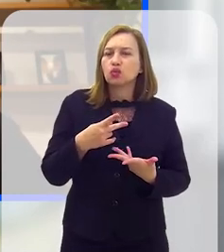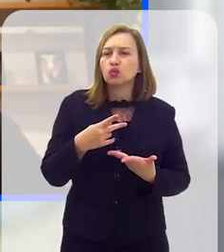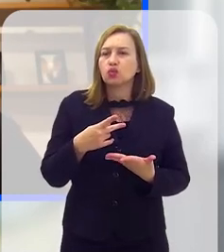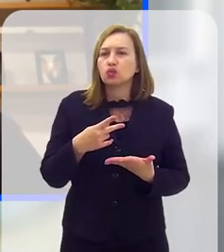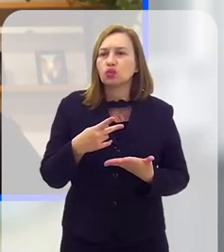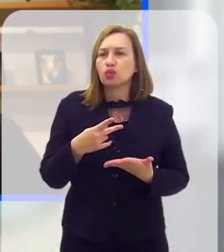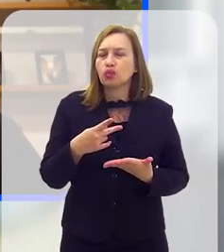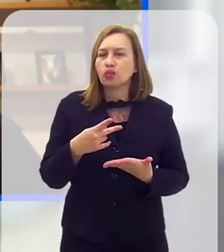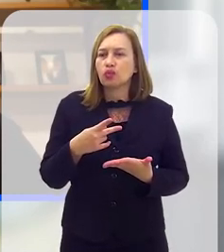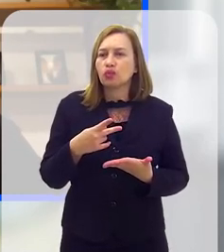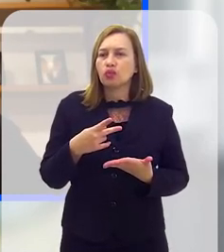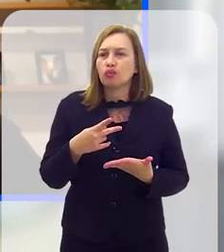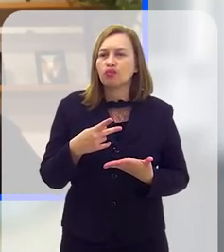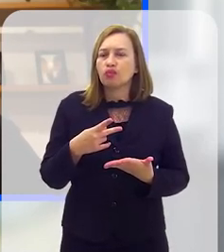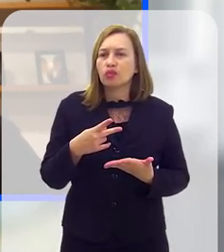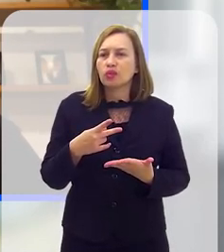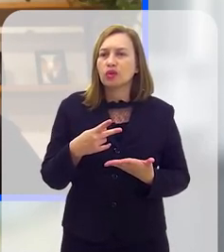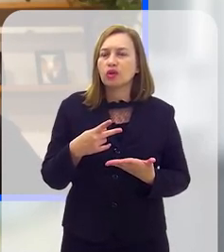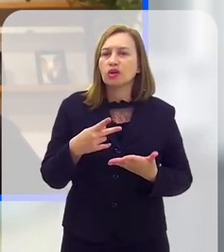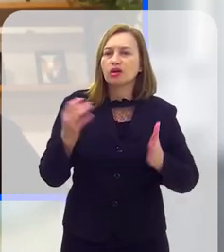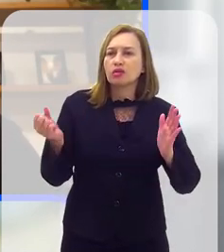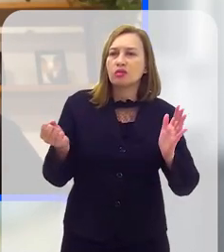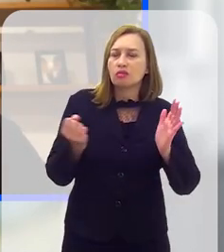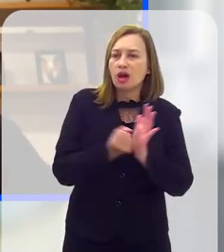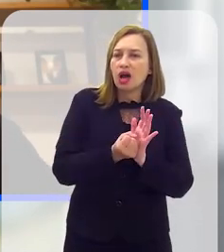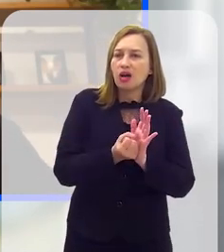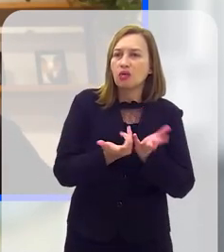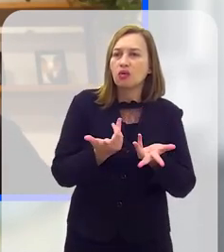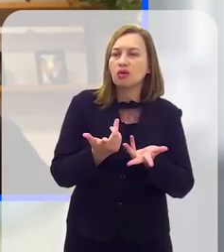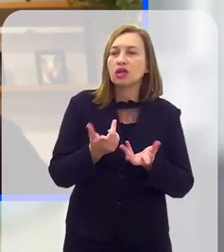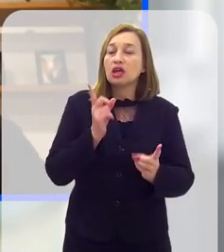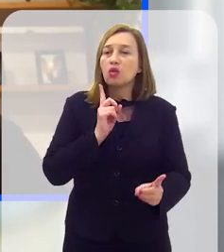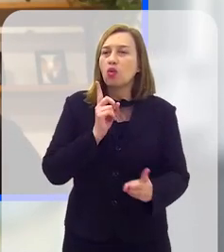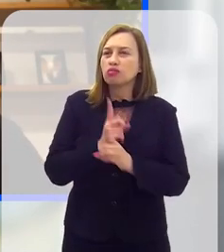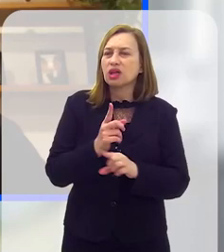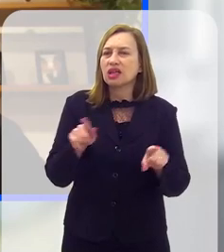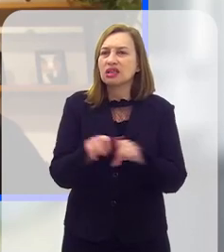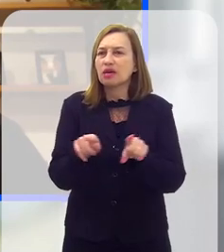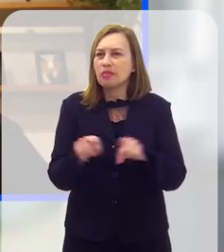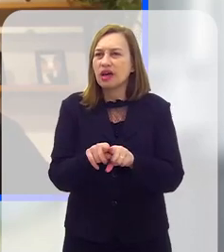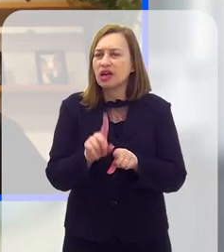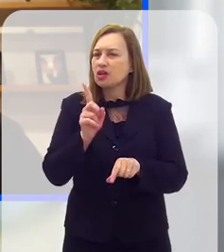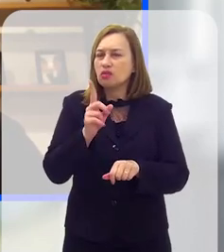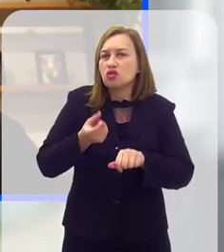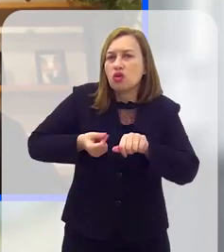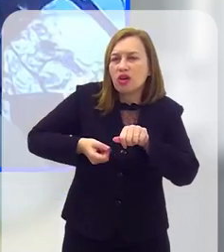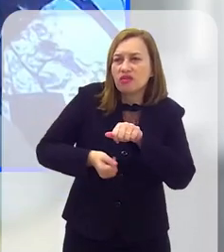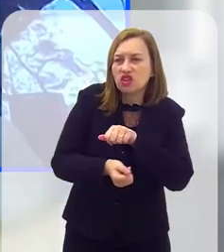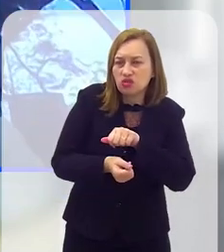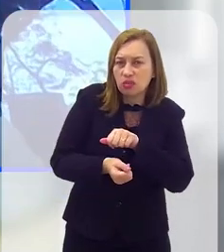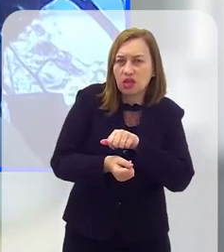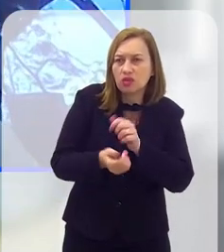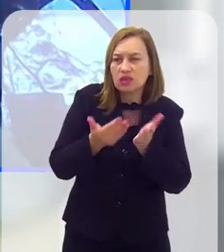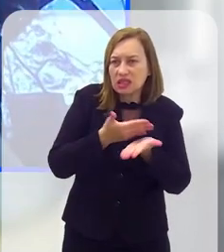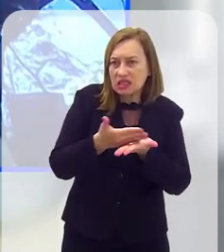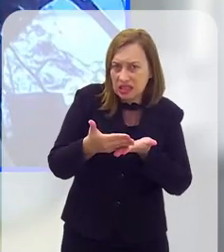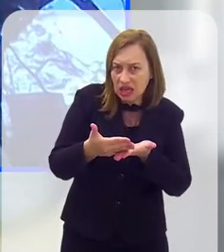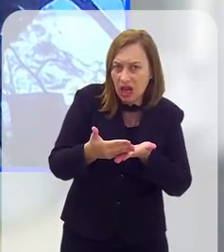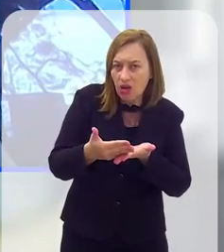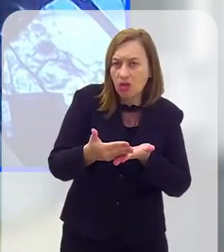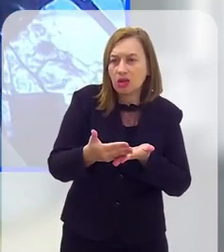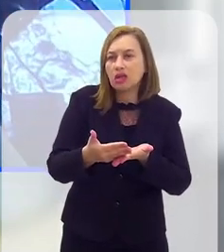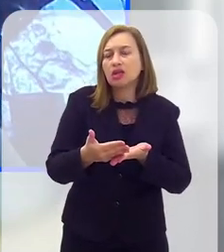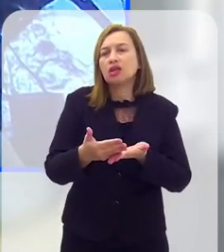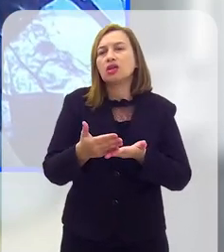e tem sido colocado até no novo marco regulatório, porque nós temos que encontrar também não só os